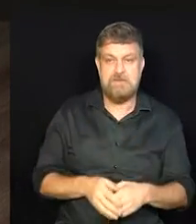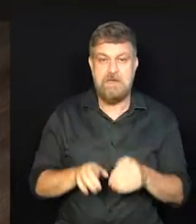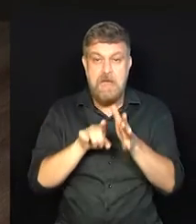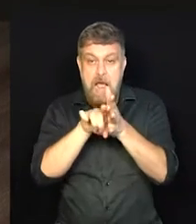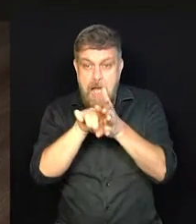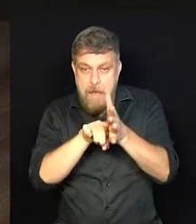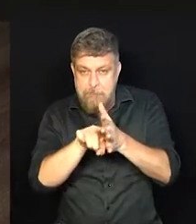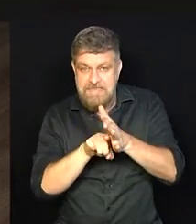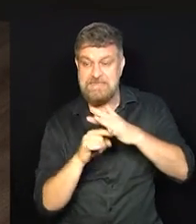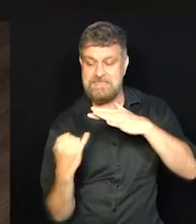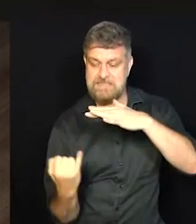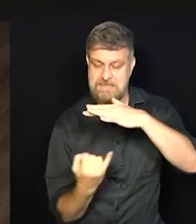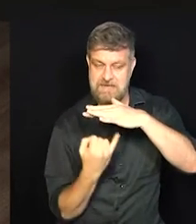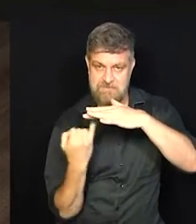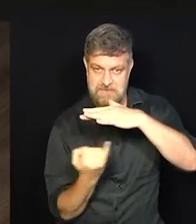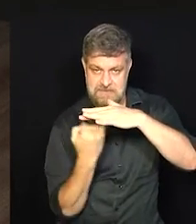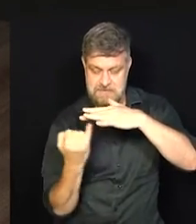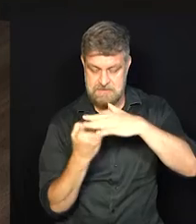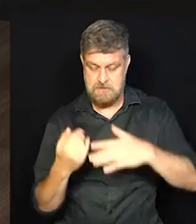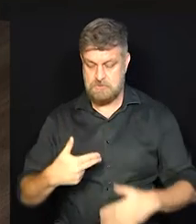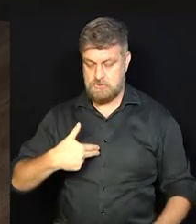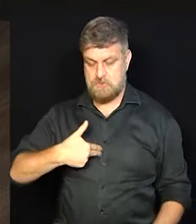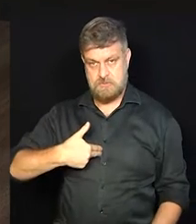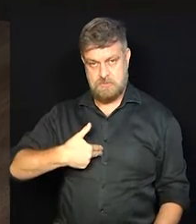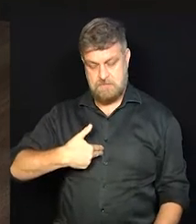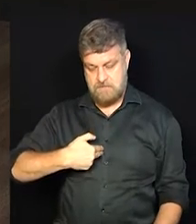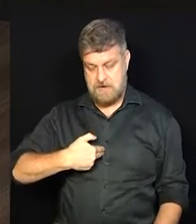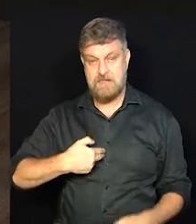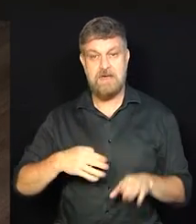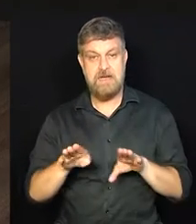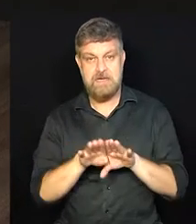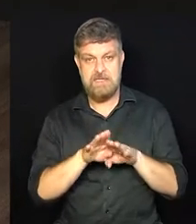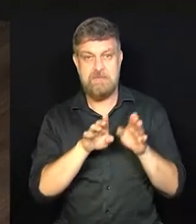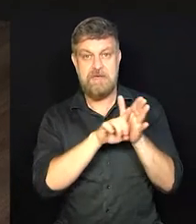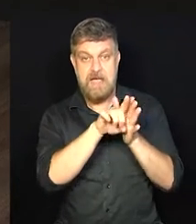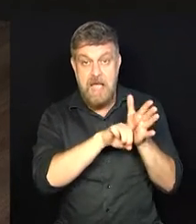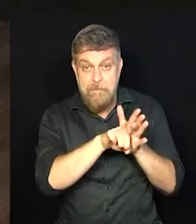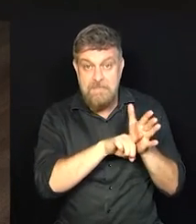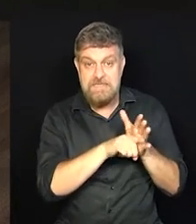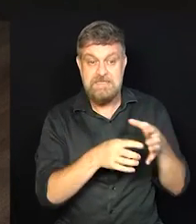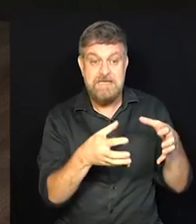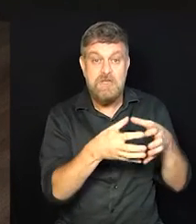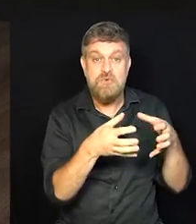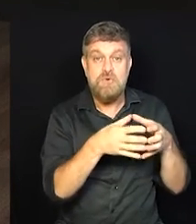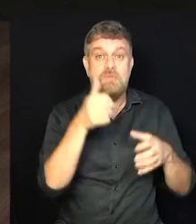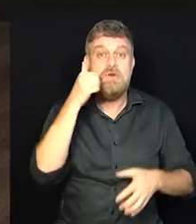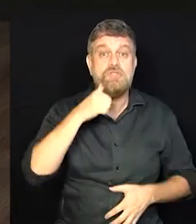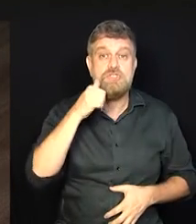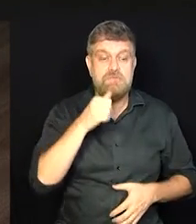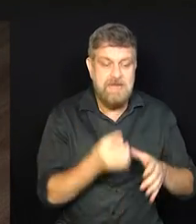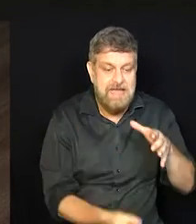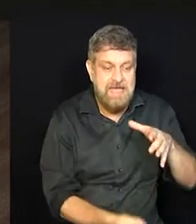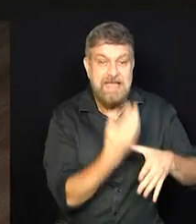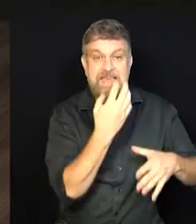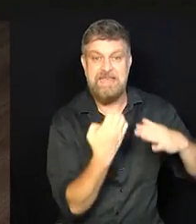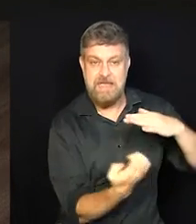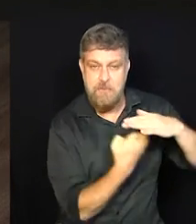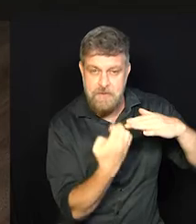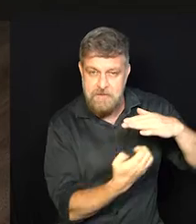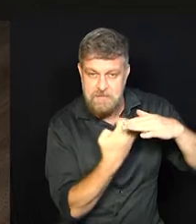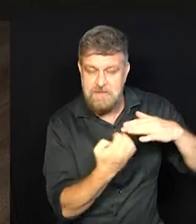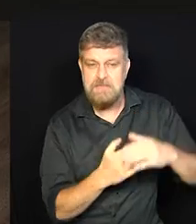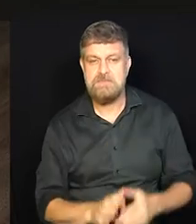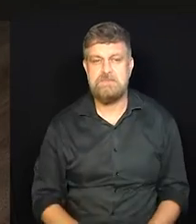pesquisa da Fundação Getúlio Vargas e também da Rede Mulher Empreendedora que fala da motivação,